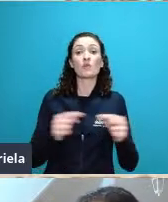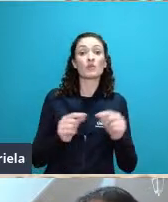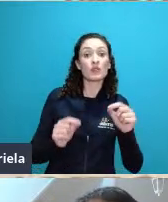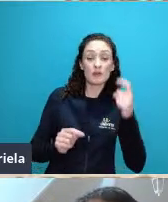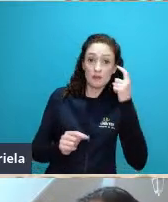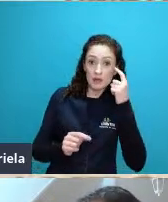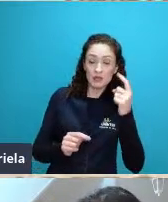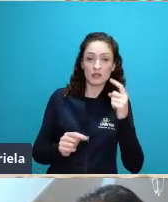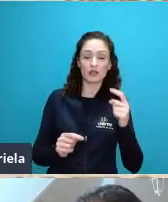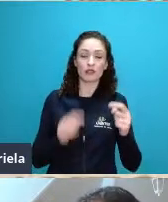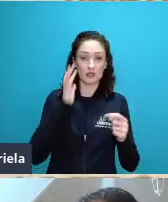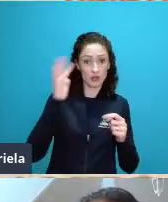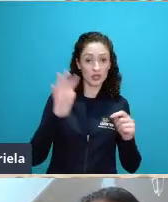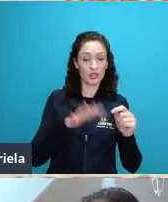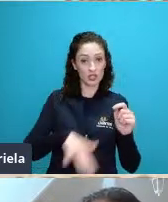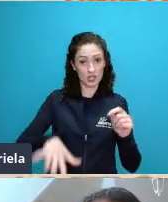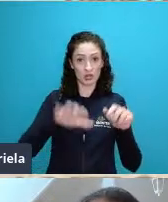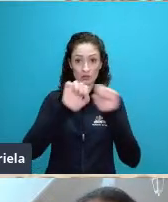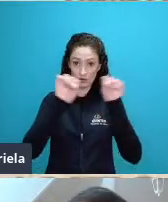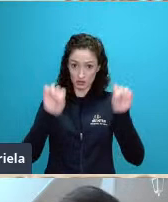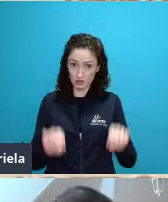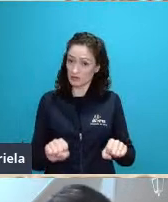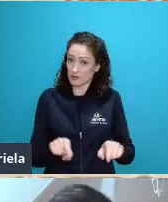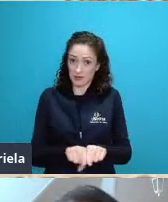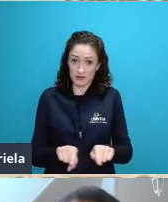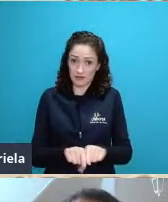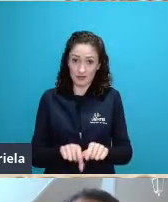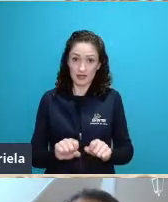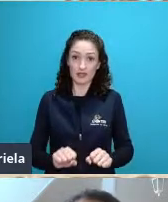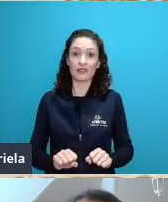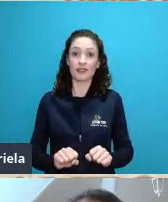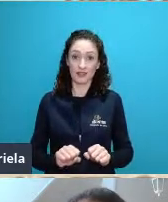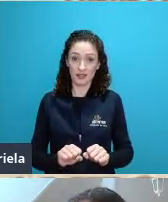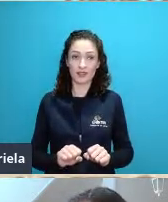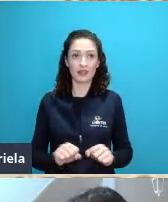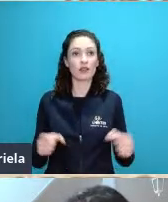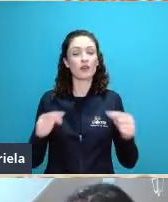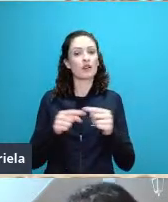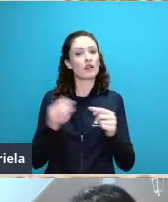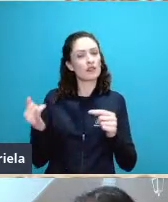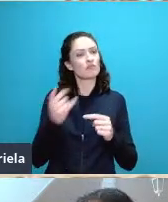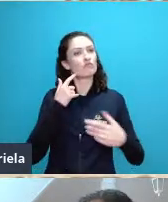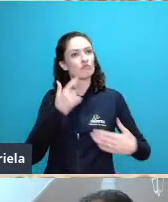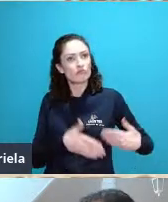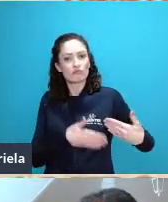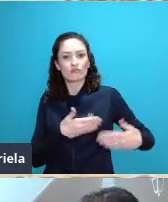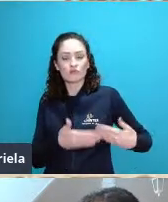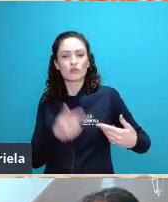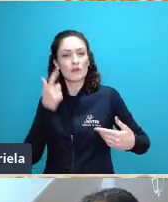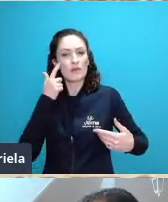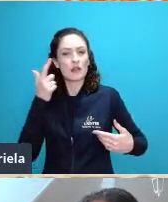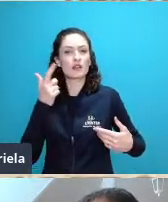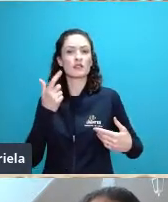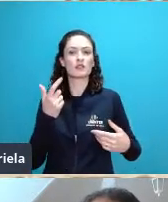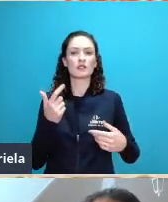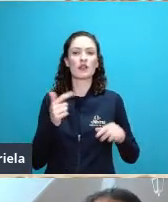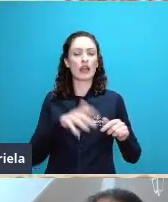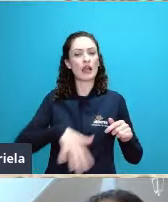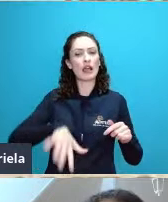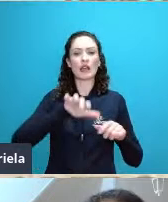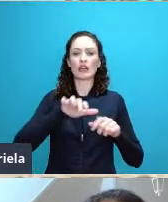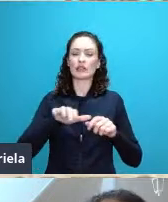sistemas traz esse preceito então isso acaba sendo reverbera para todas as ciências